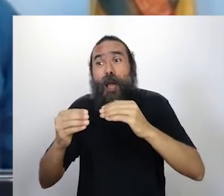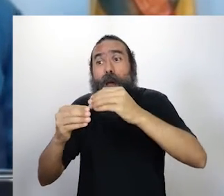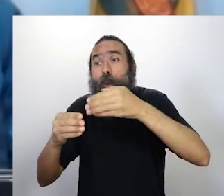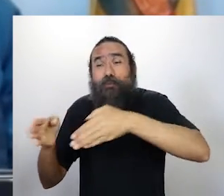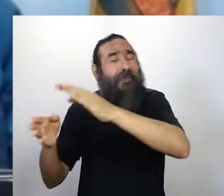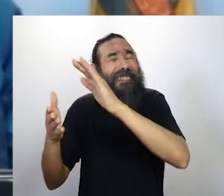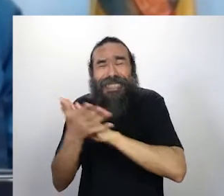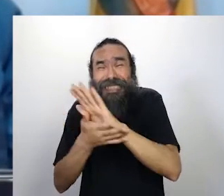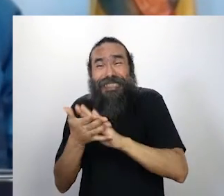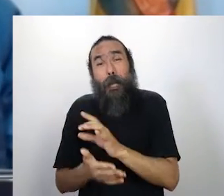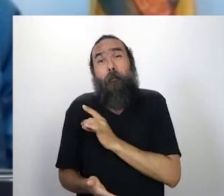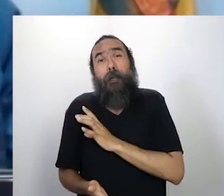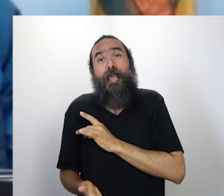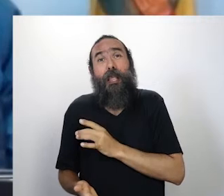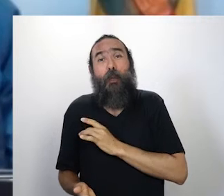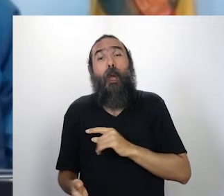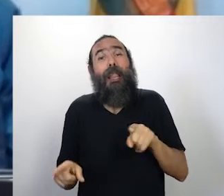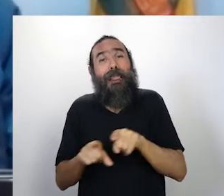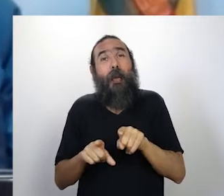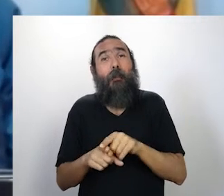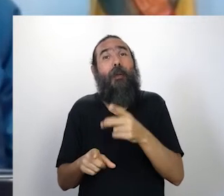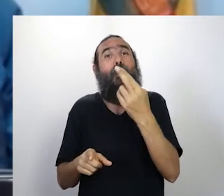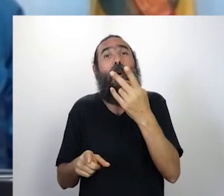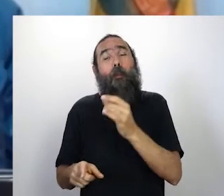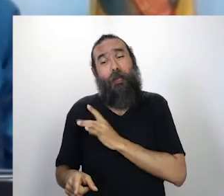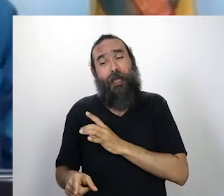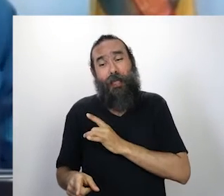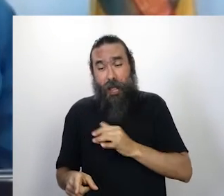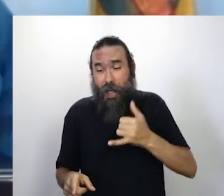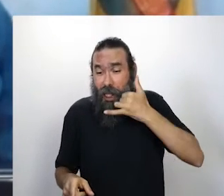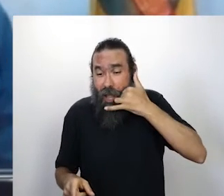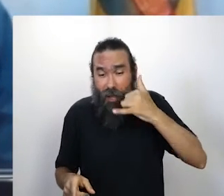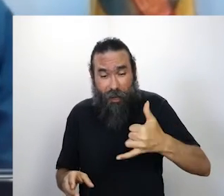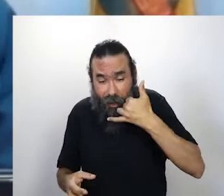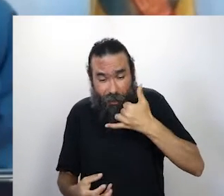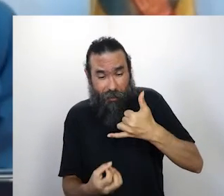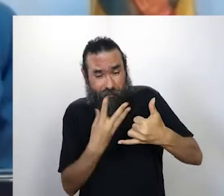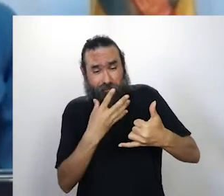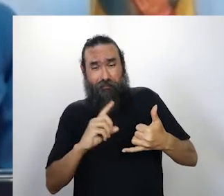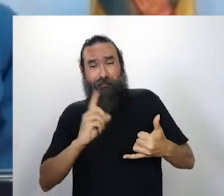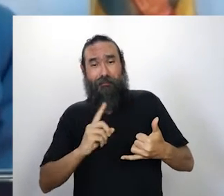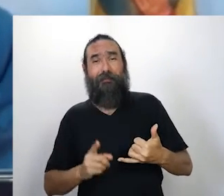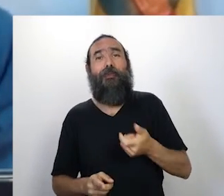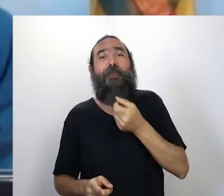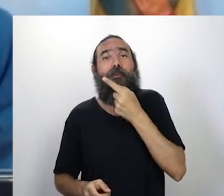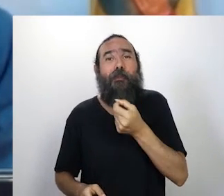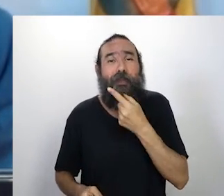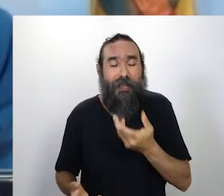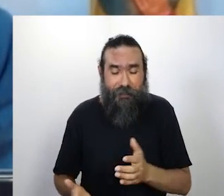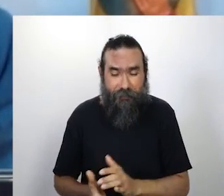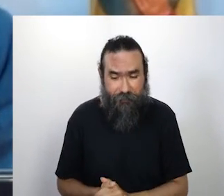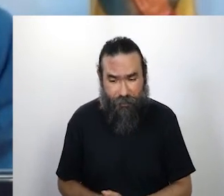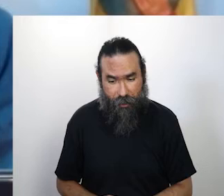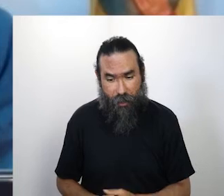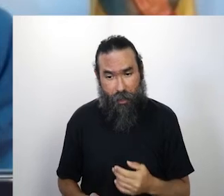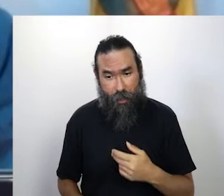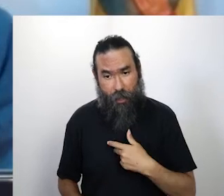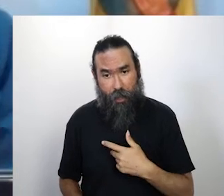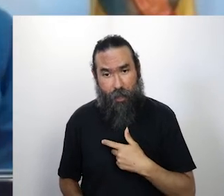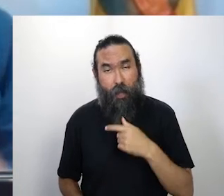ele disse que velho, da idade dele, pega só de olhar, mas eu queria dar uma, fazer uma,